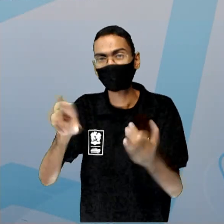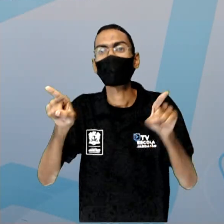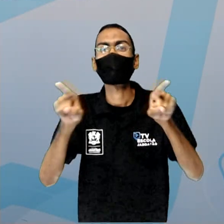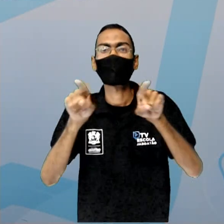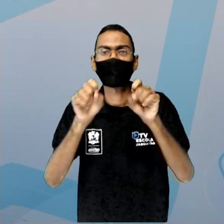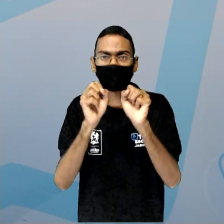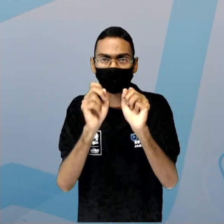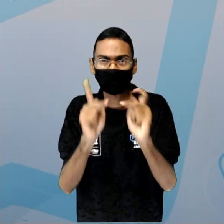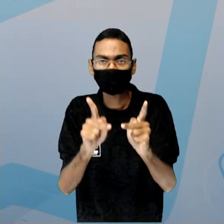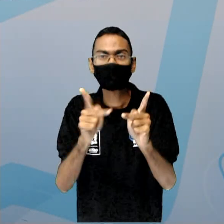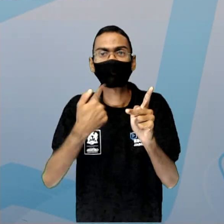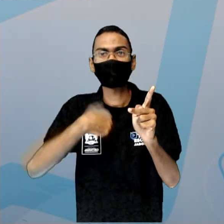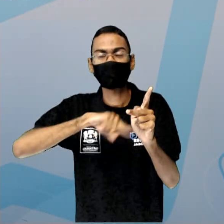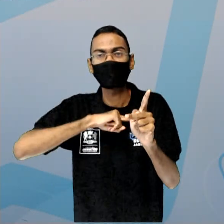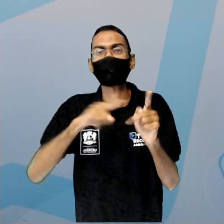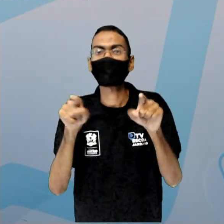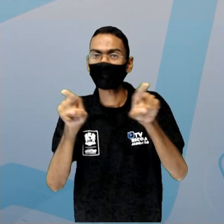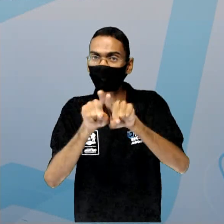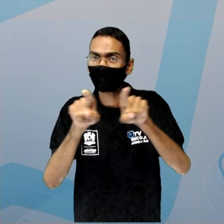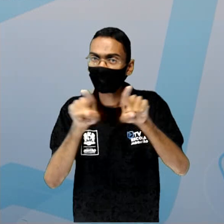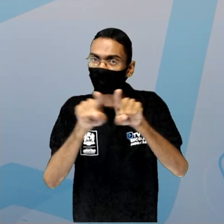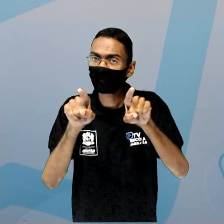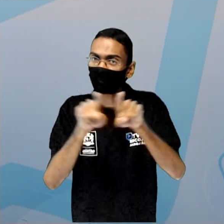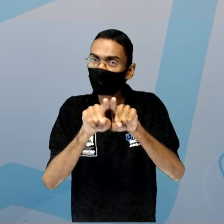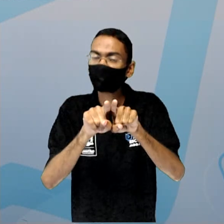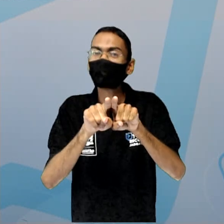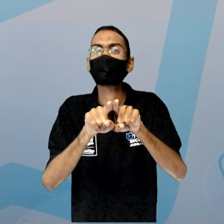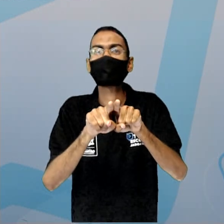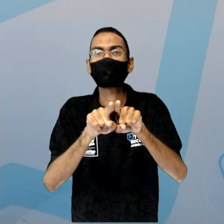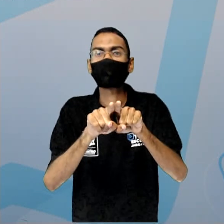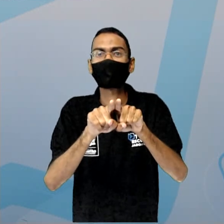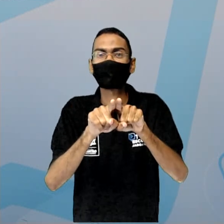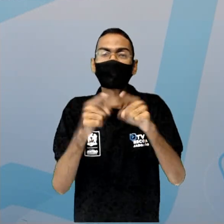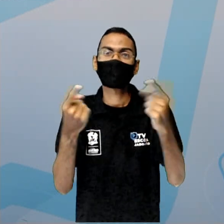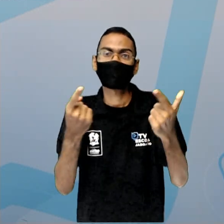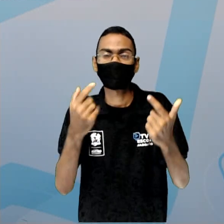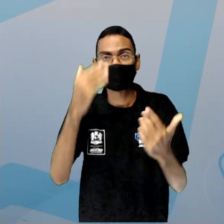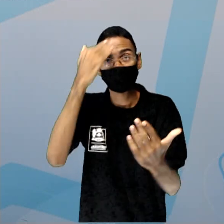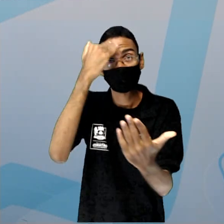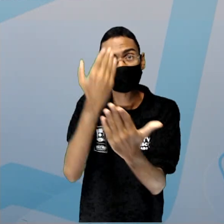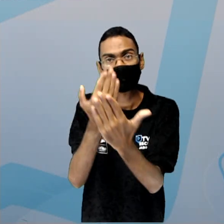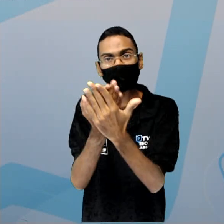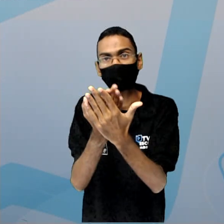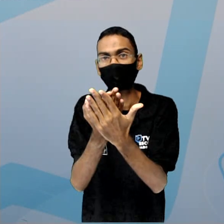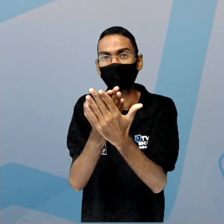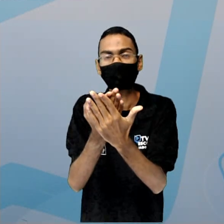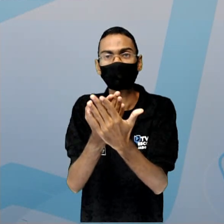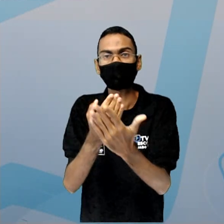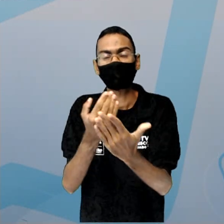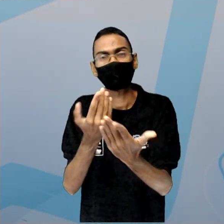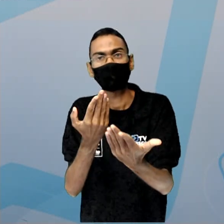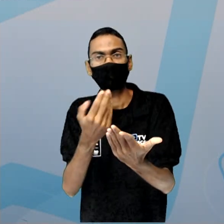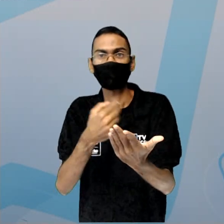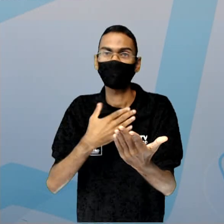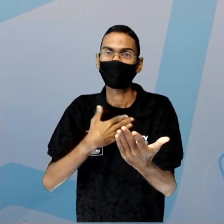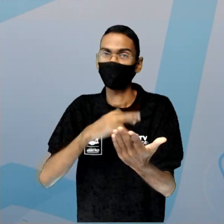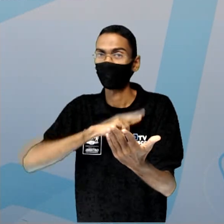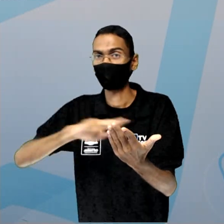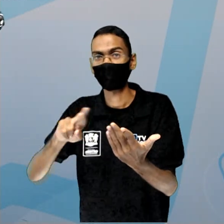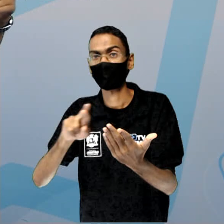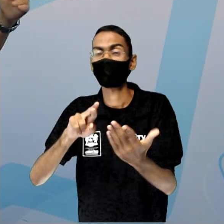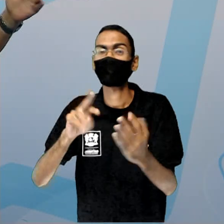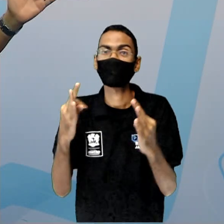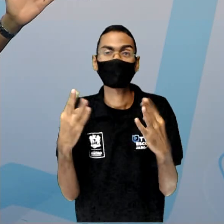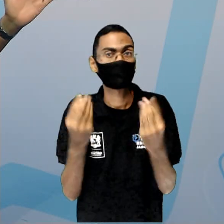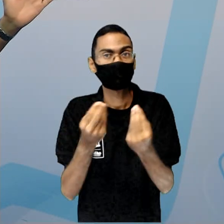né? Para que a gente não incorra no perigo de querer que apenas a minha religião é a única e o